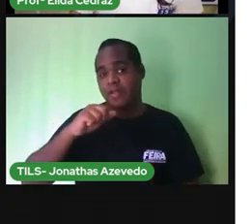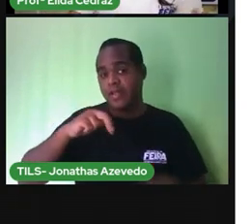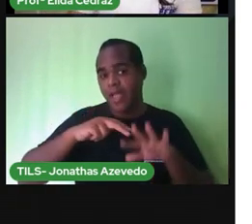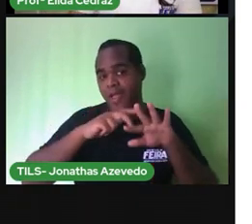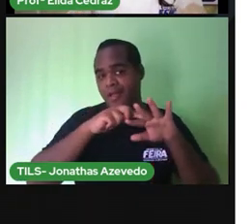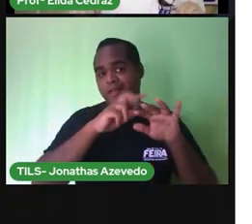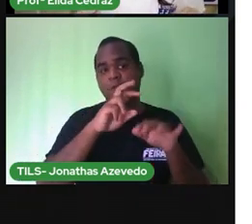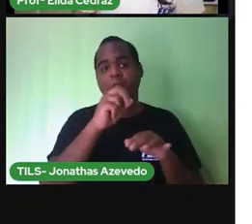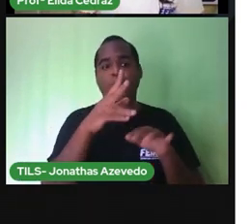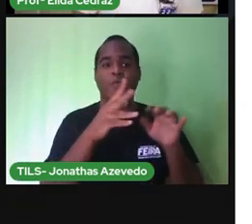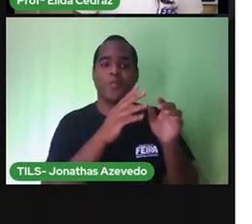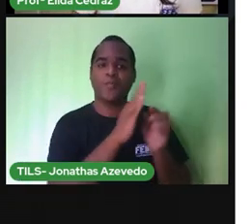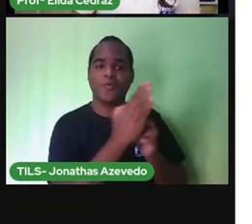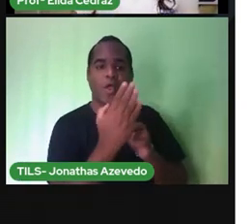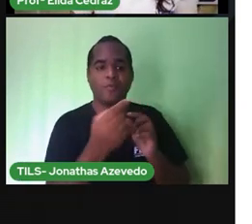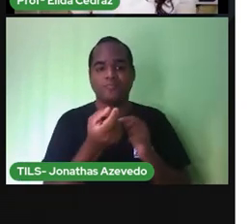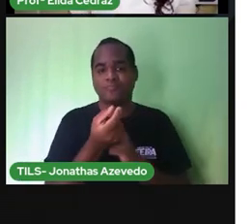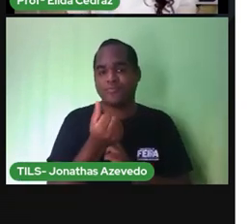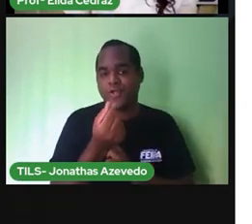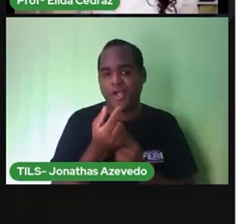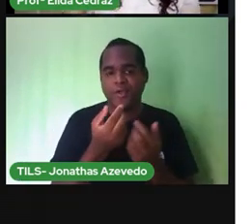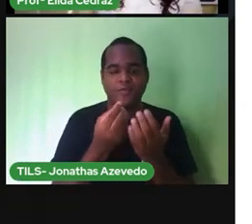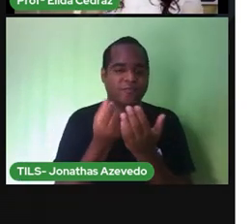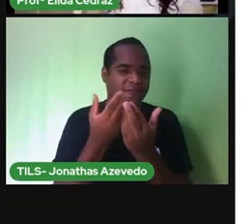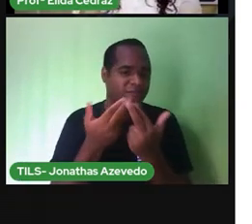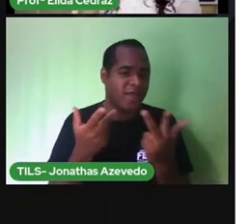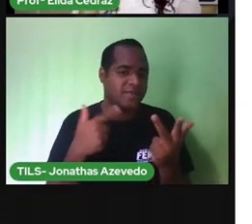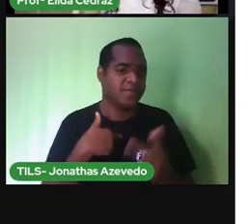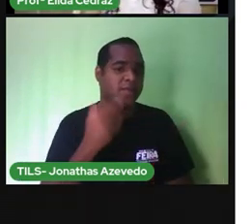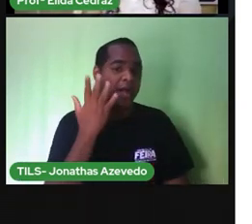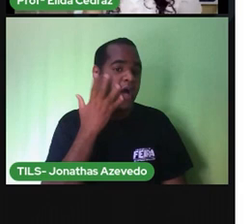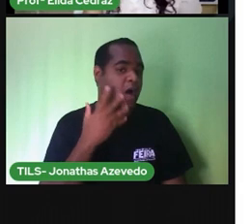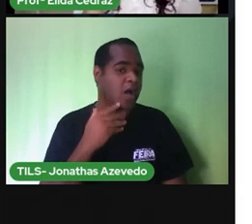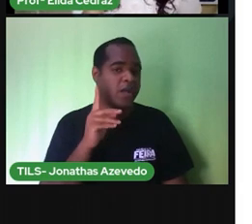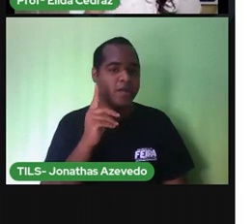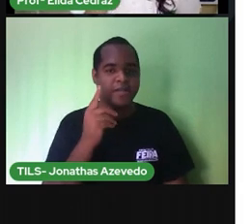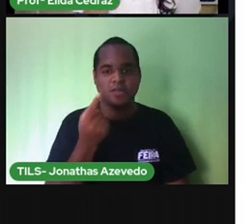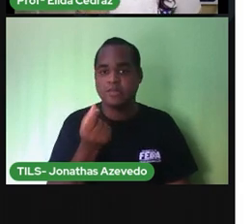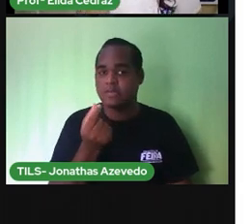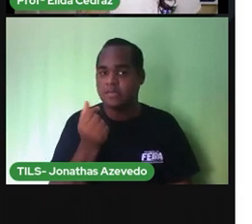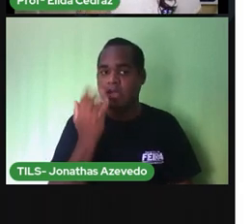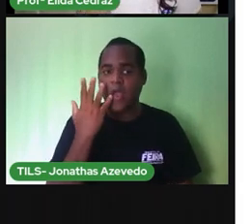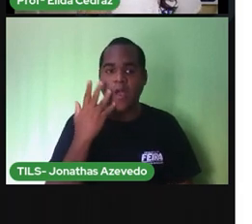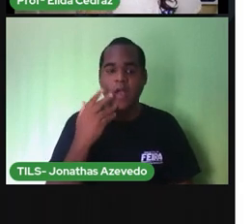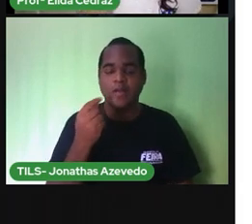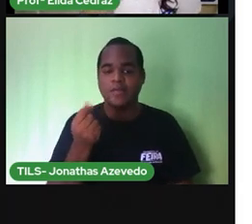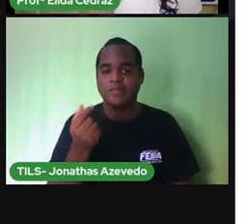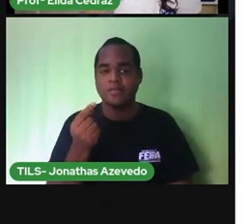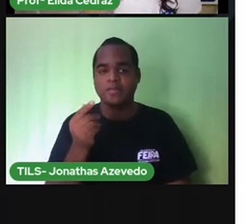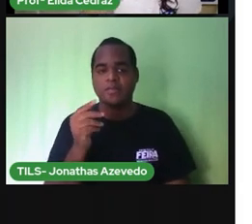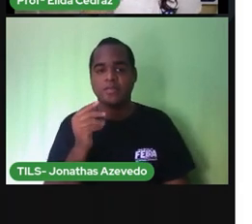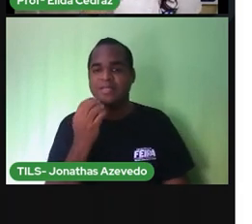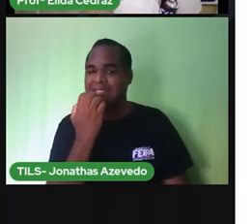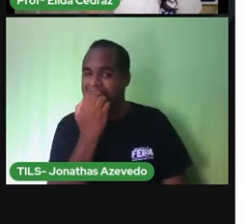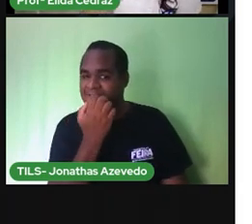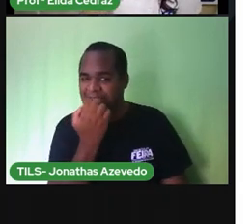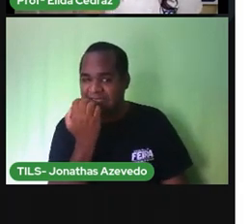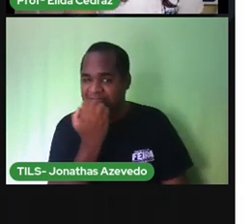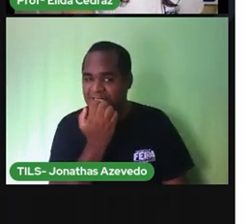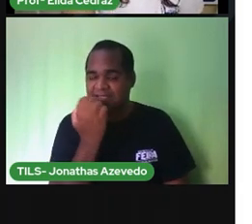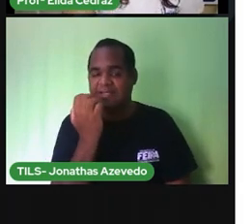chave, em dinheiro. Aí a criança, o adulto, tá com a mão desse jeito, aí vai, roer as unhas,